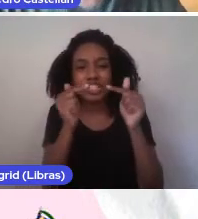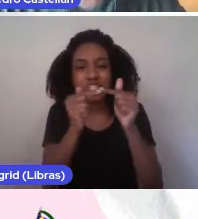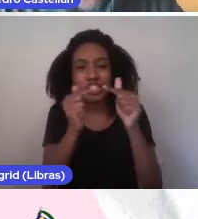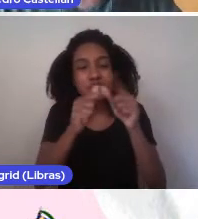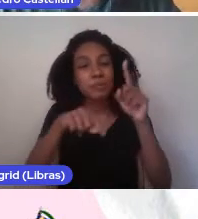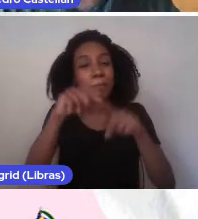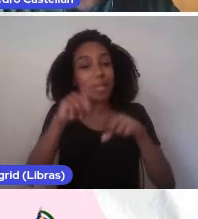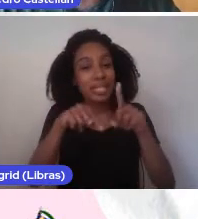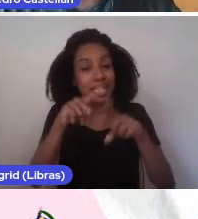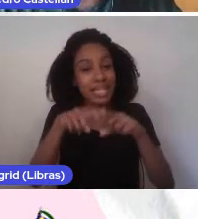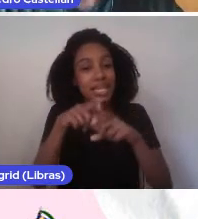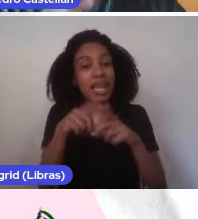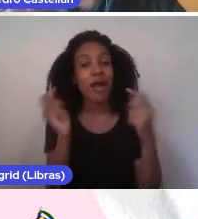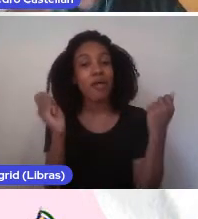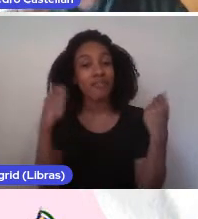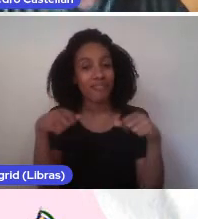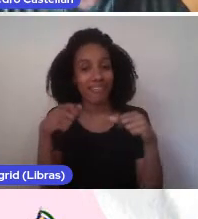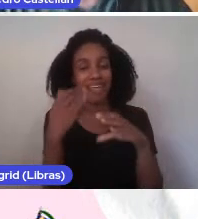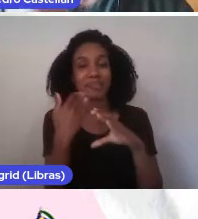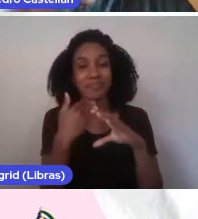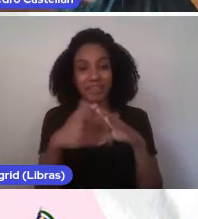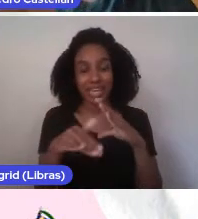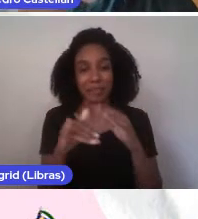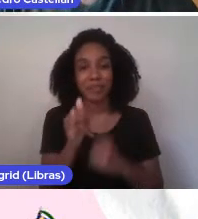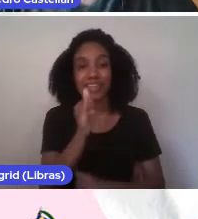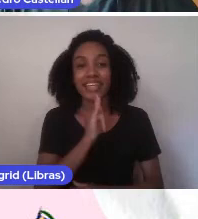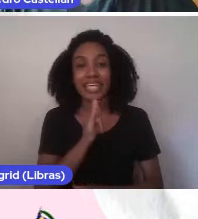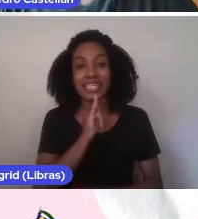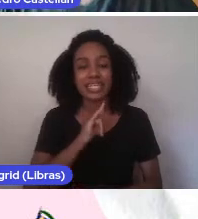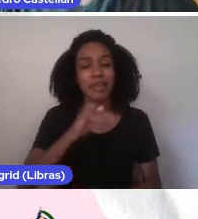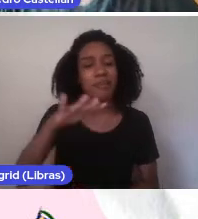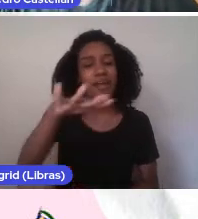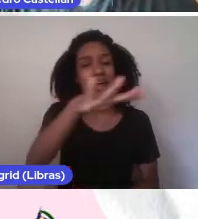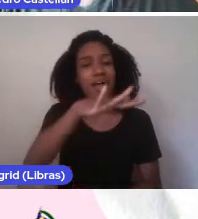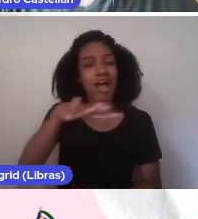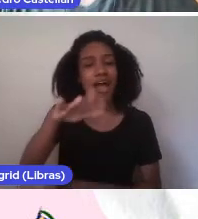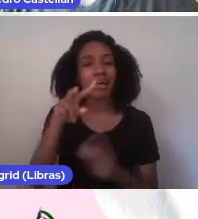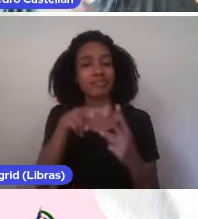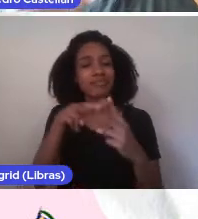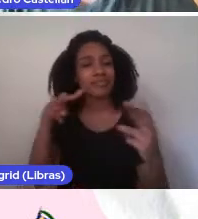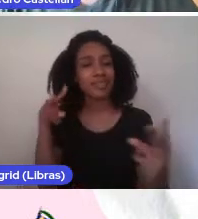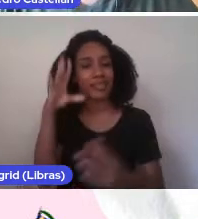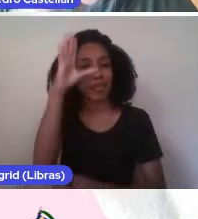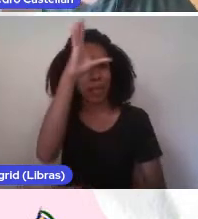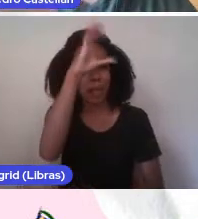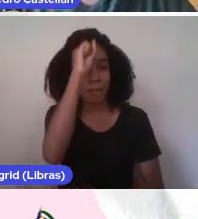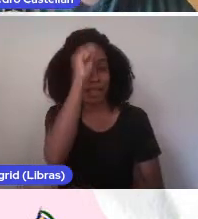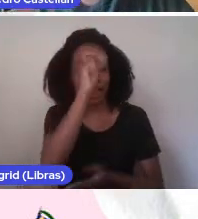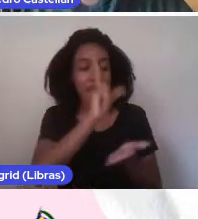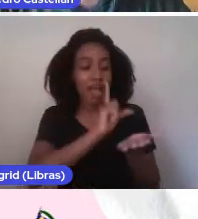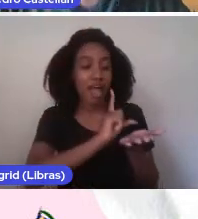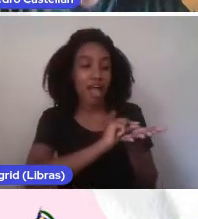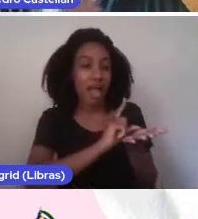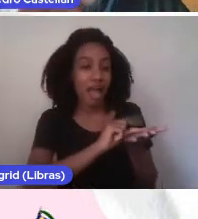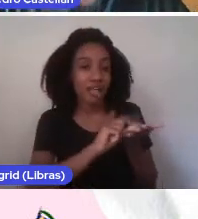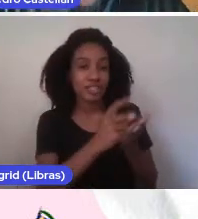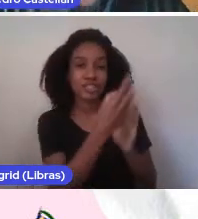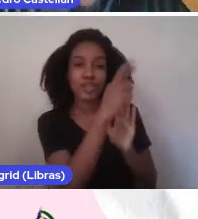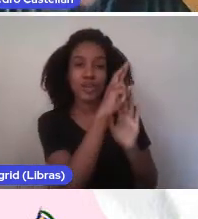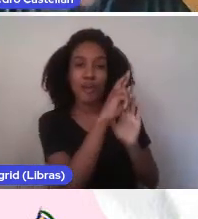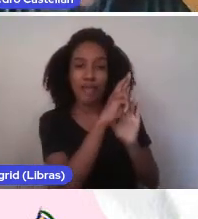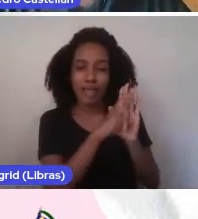da qual você pode enviar para o portal. Por exemplo, ambiente virtual de aprendizagem, artigos, resenhas,